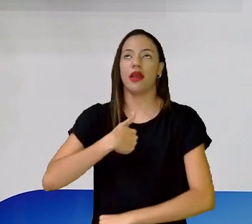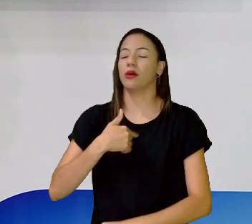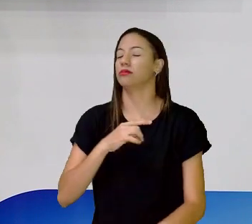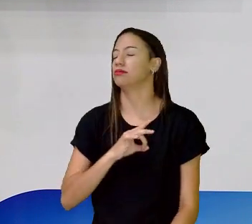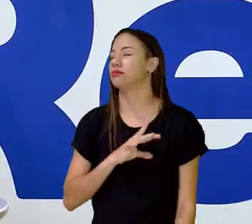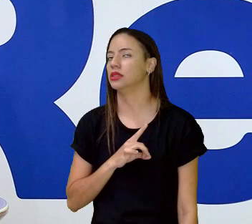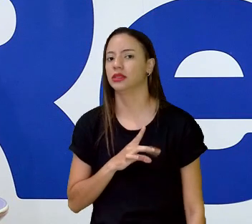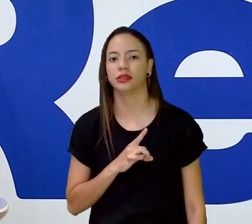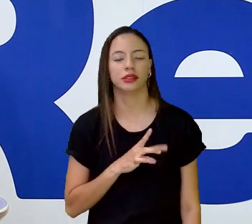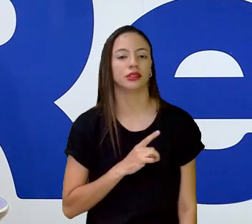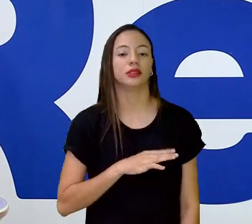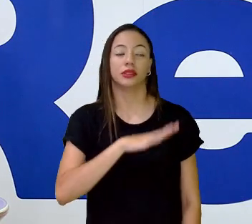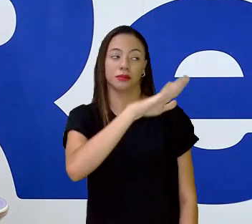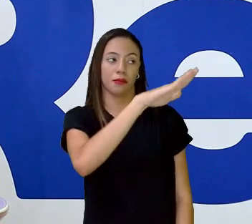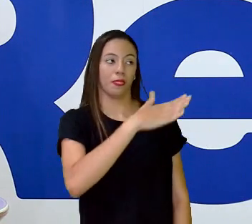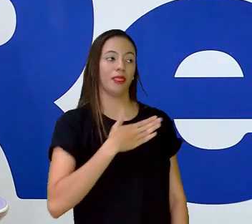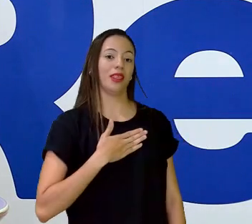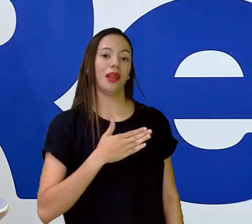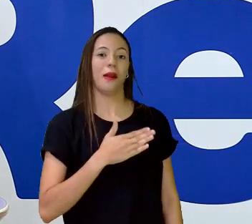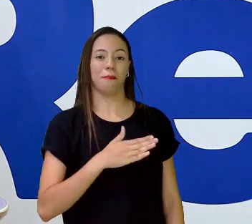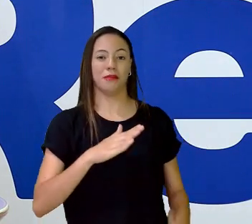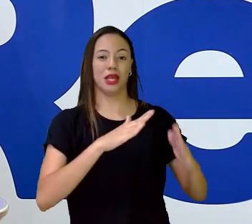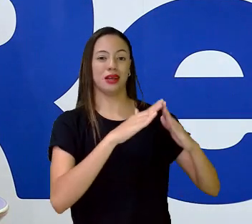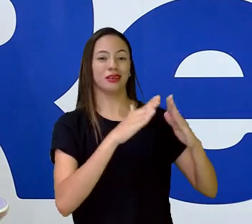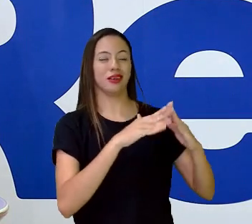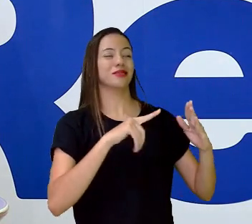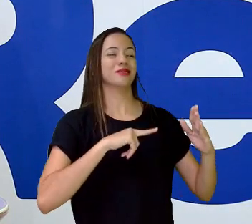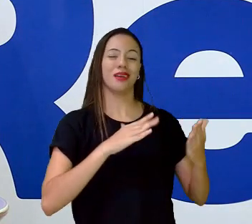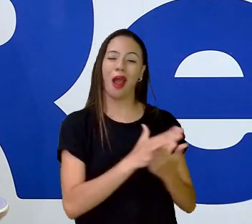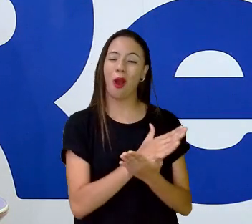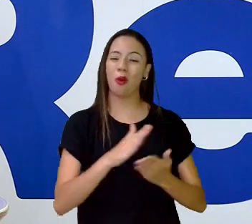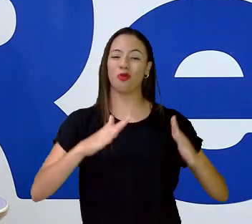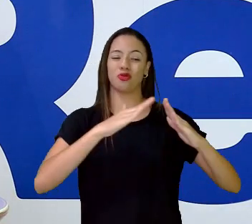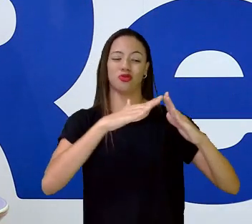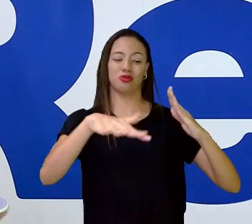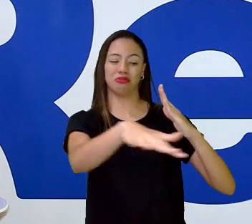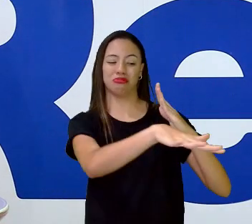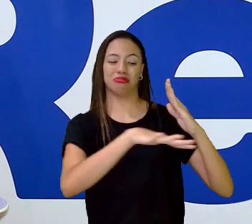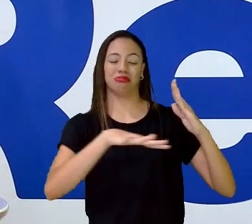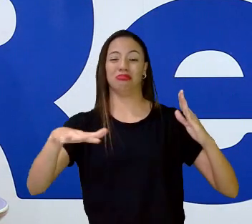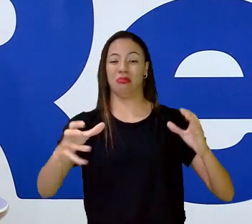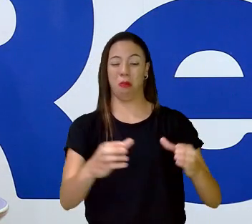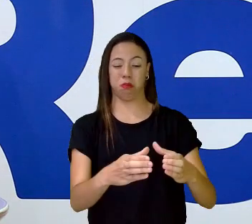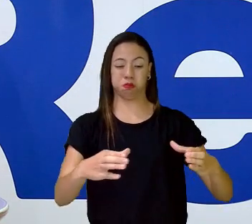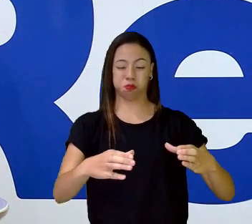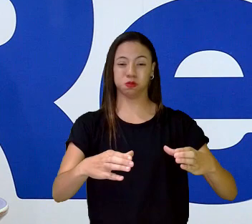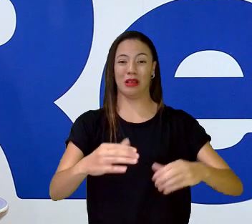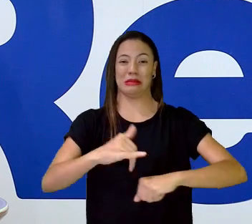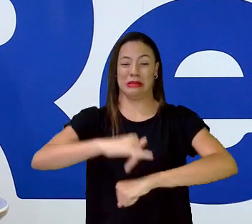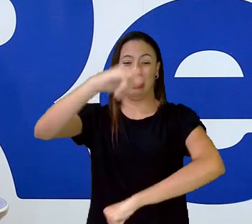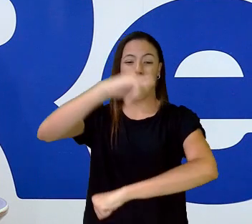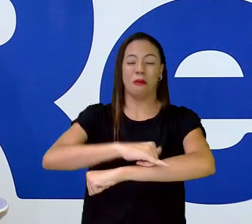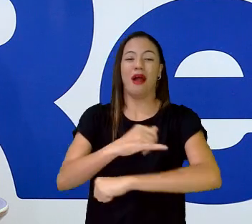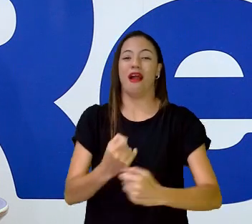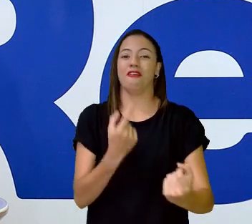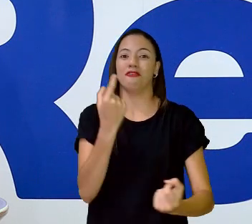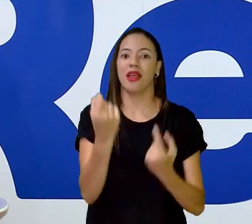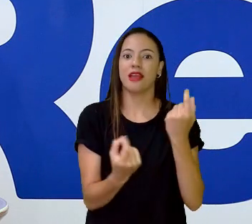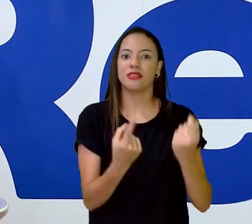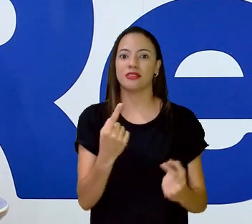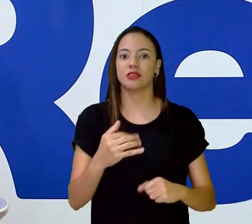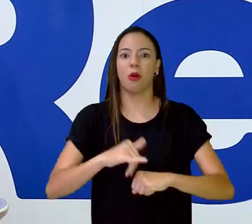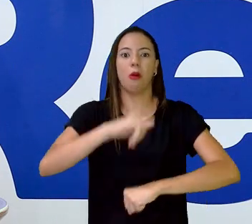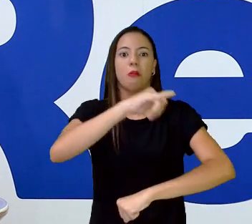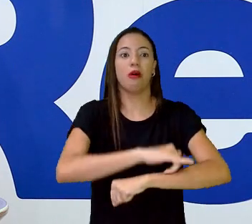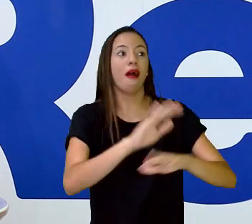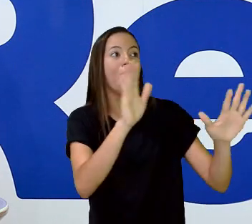E na minha casa parece assim um isólito. Ah, minha No jardim, bem grande assim, Exato. De vez em quando eles vão dar boa noite no